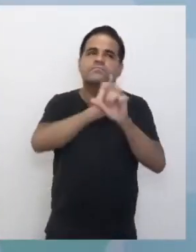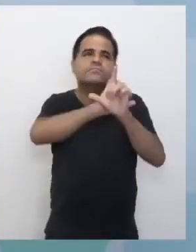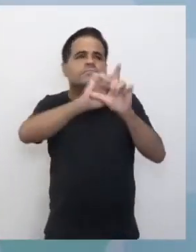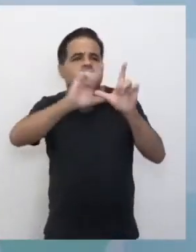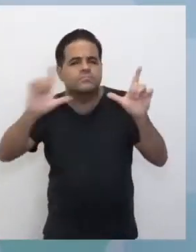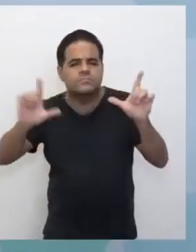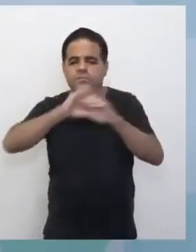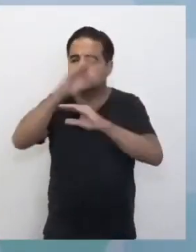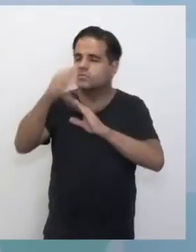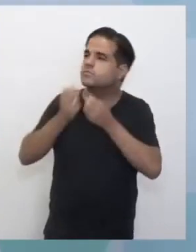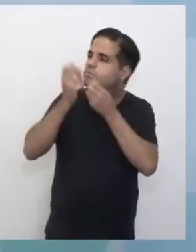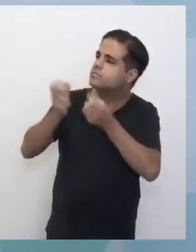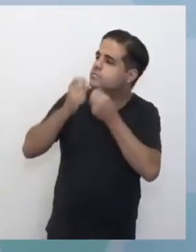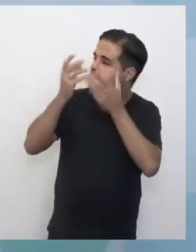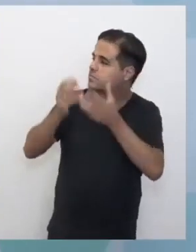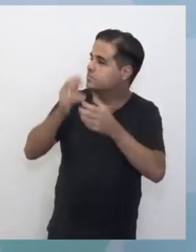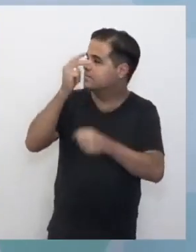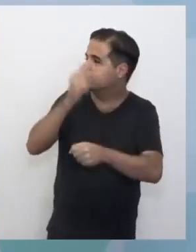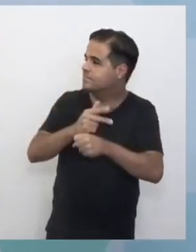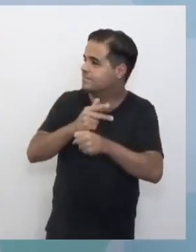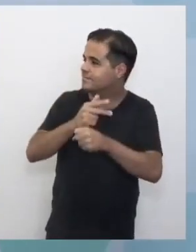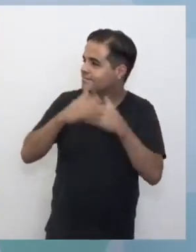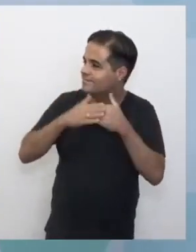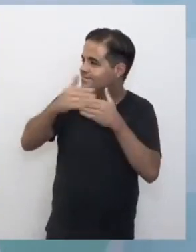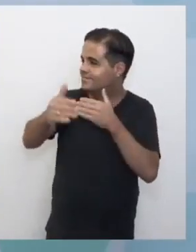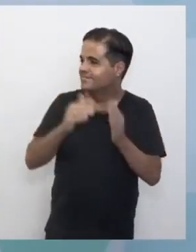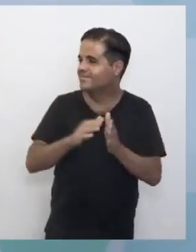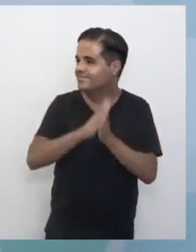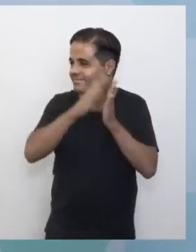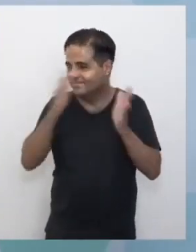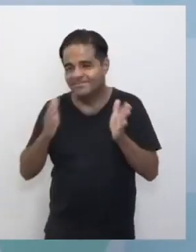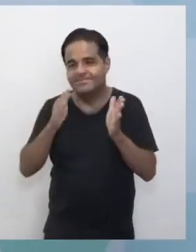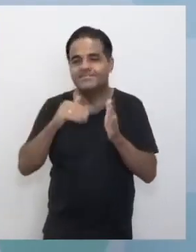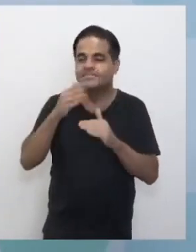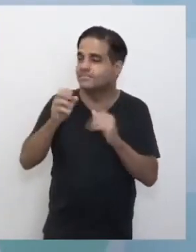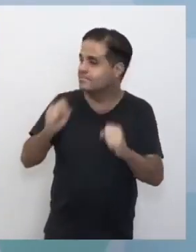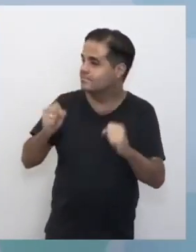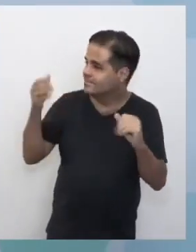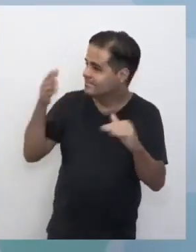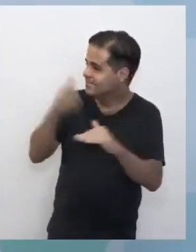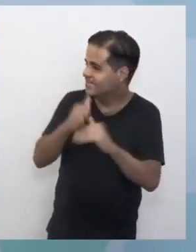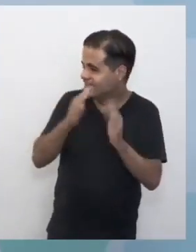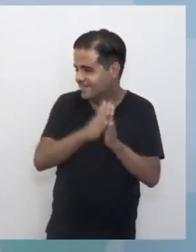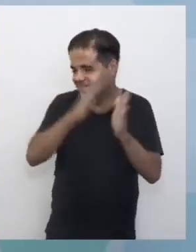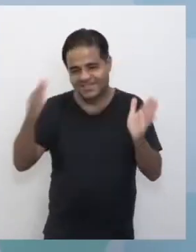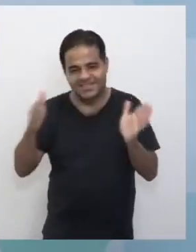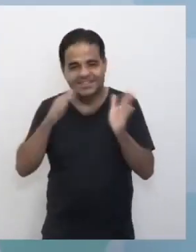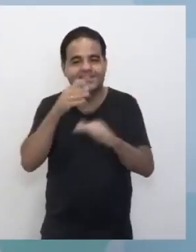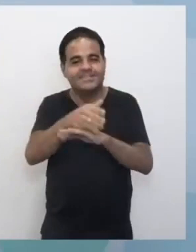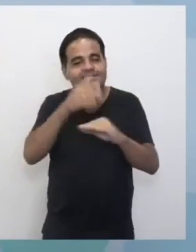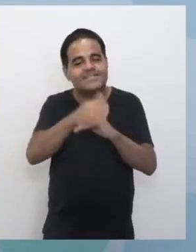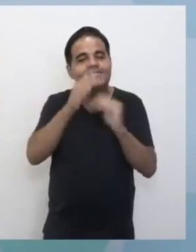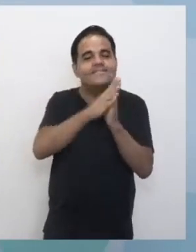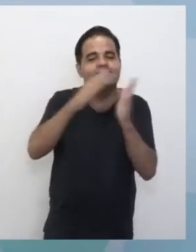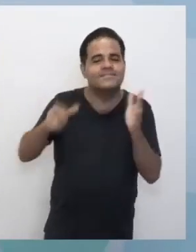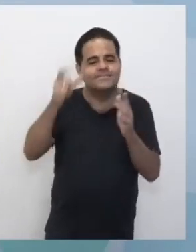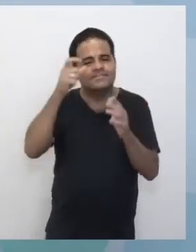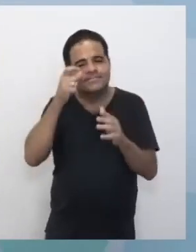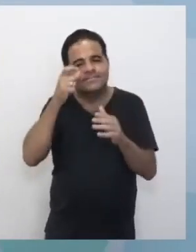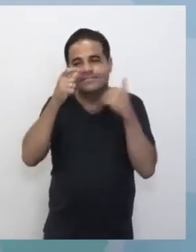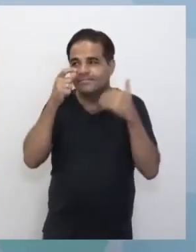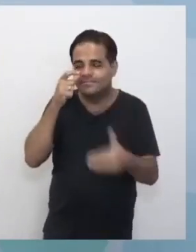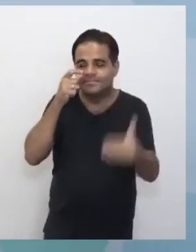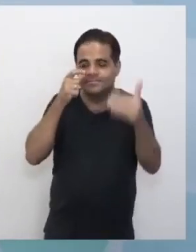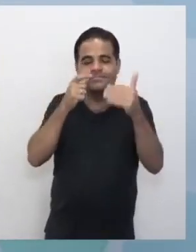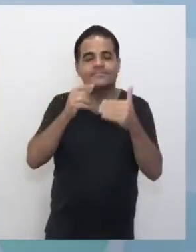esses vídeos com esses tutoriais. Então, não se preocupem, está indo muito rápido, depois você pode ter aí a oportunidade de ver novamente. Vamos lá